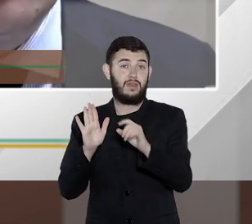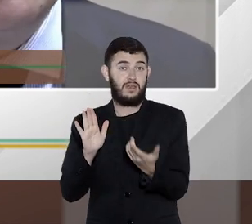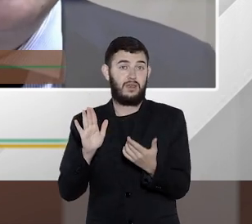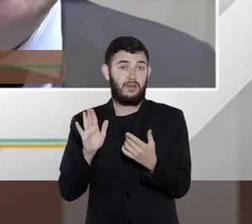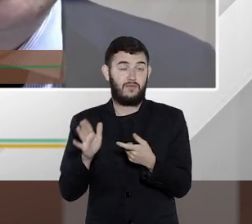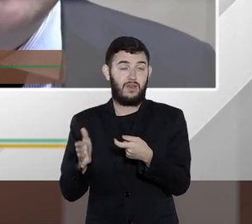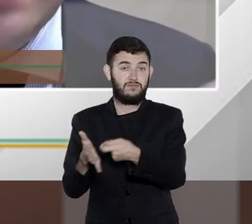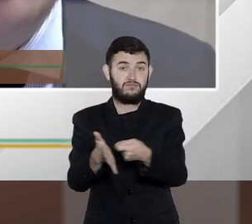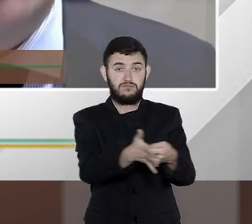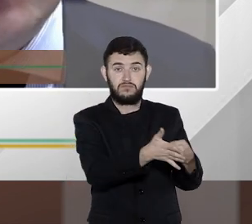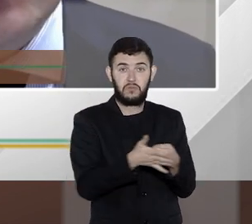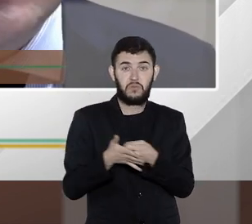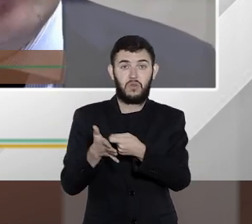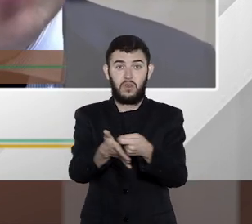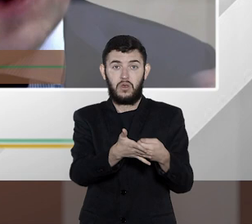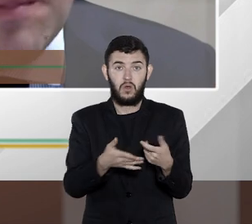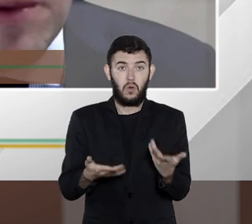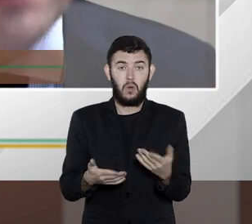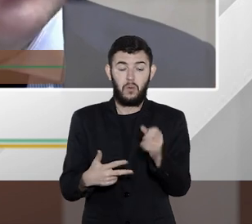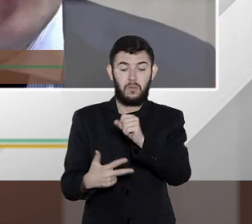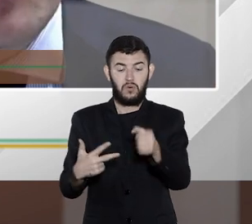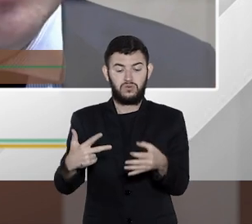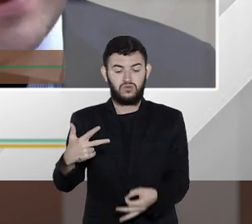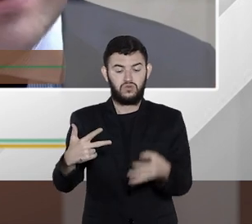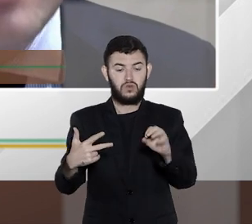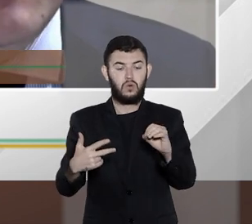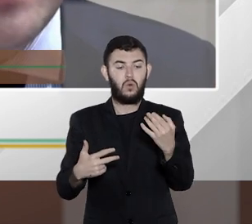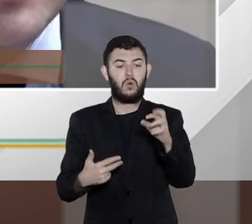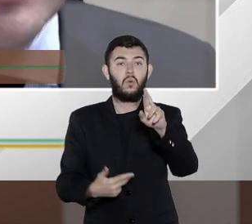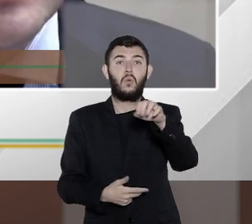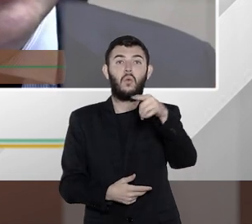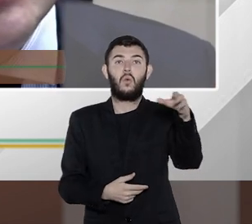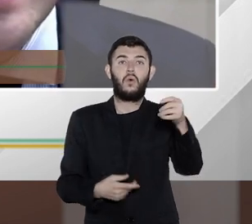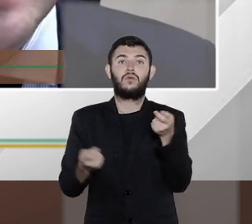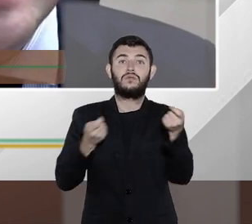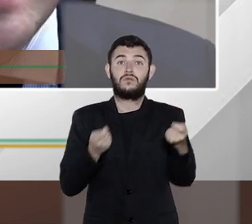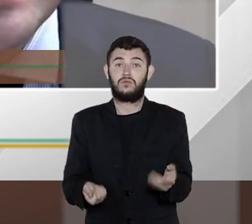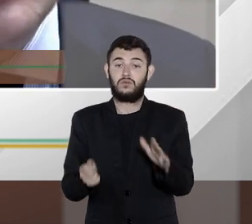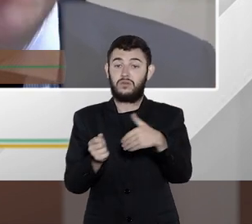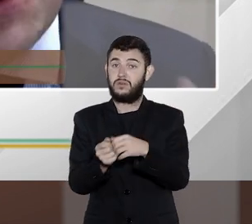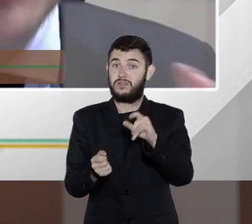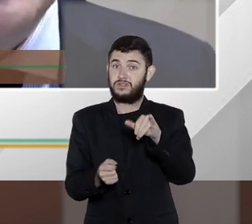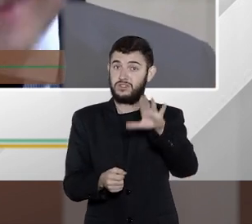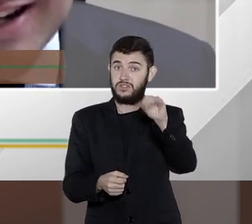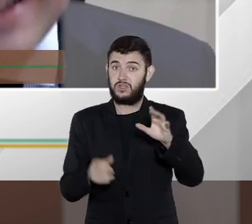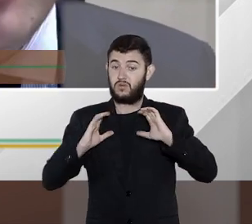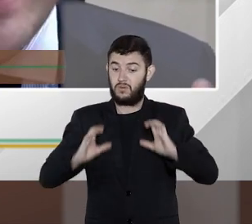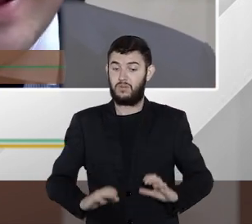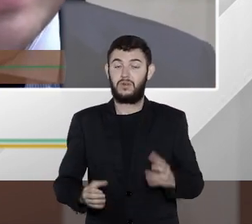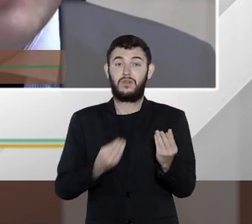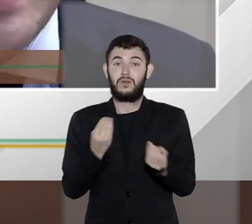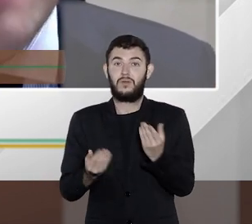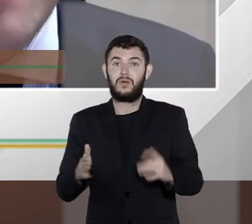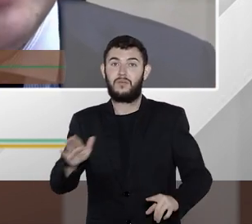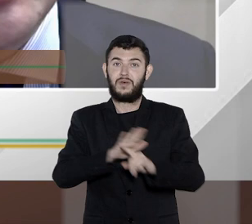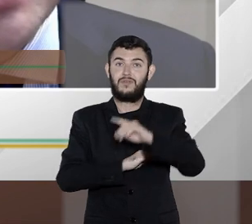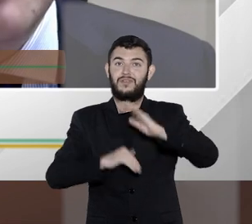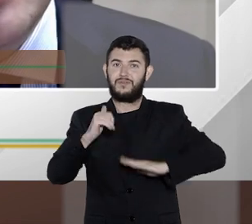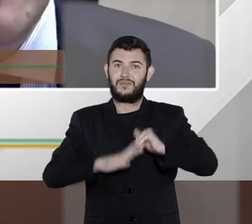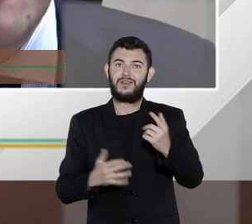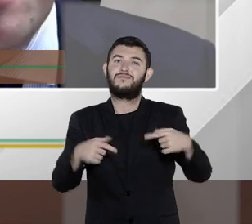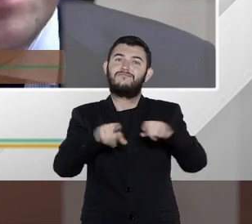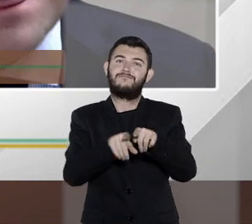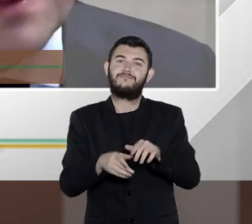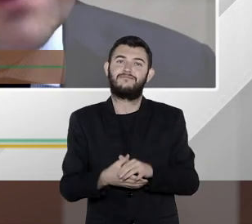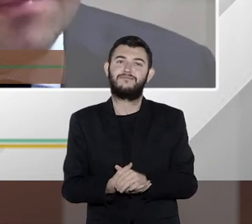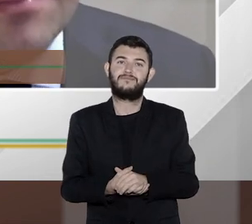melhor como que o poder judiciário e órgãos de controle podem se comportar frente ao sentido desse são perguntas que a gente vai ter que trabalhar na prática